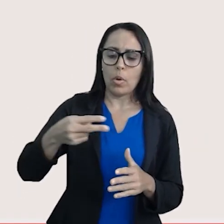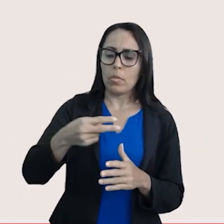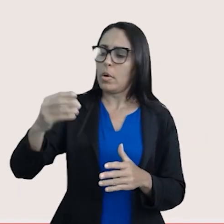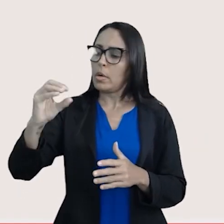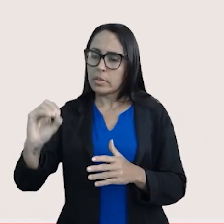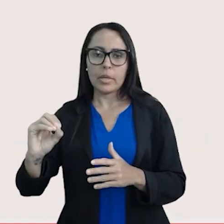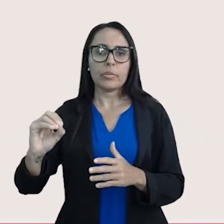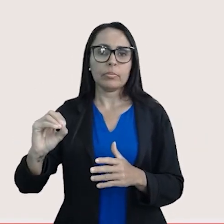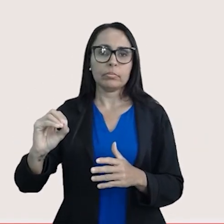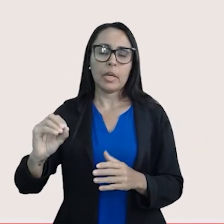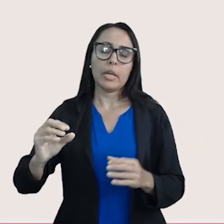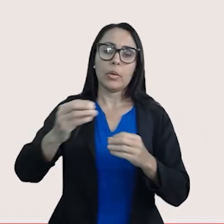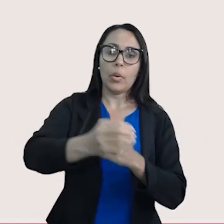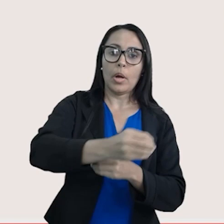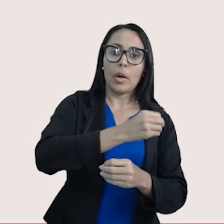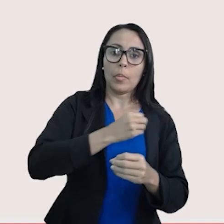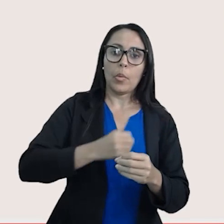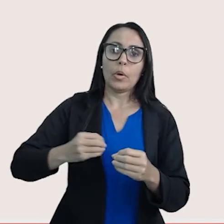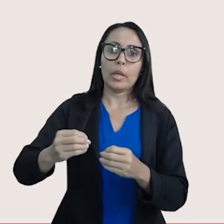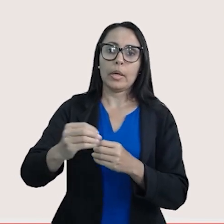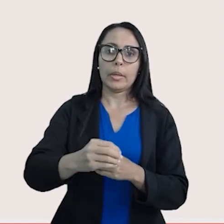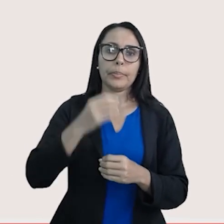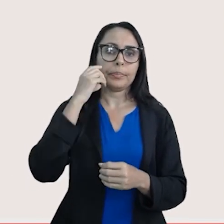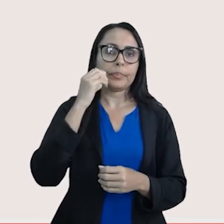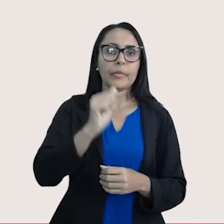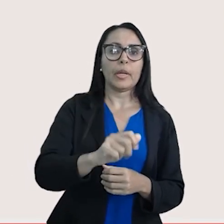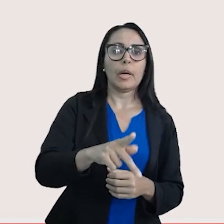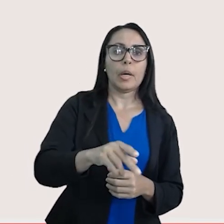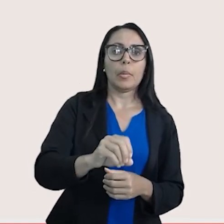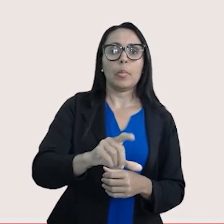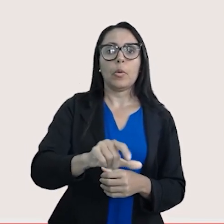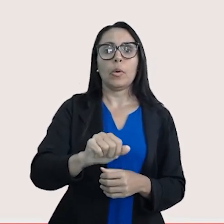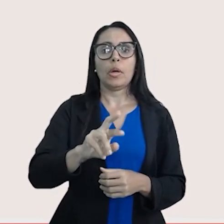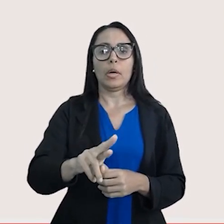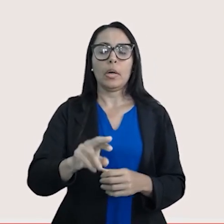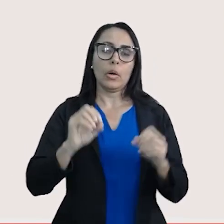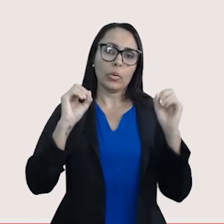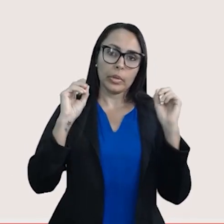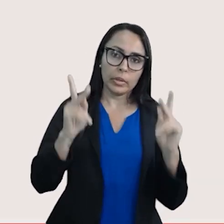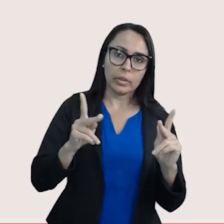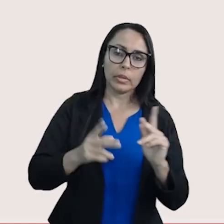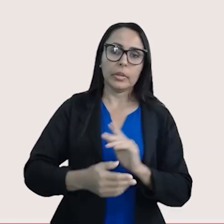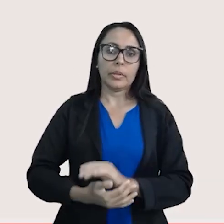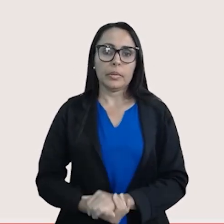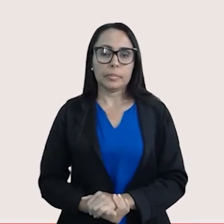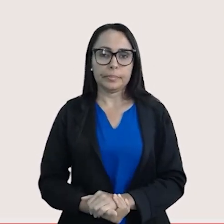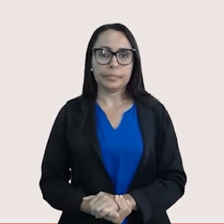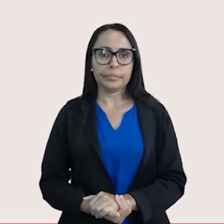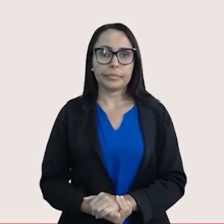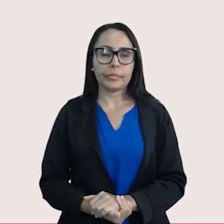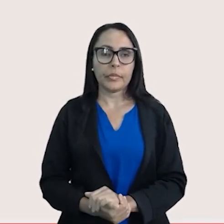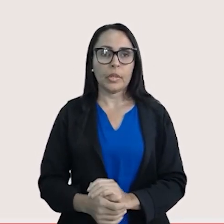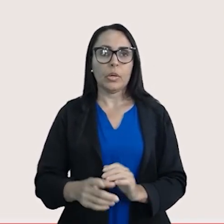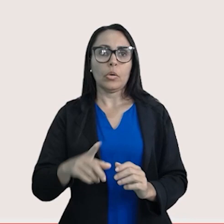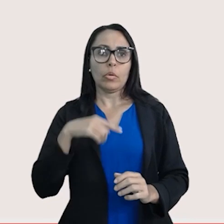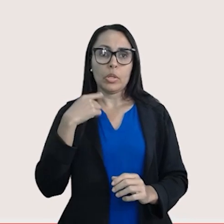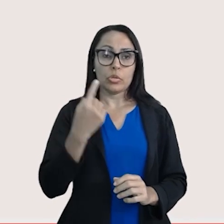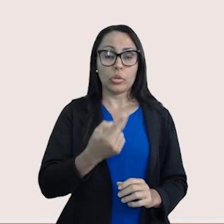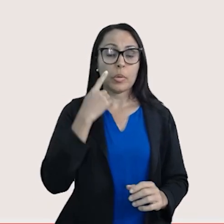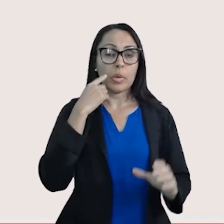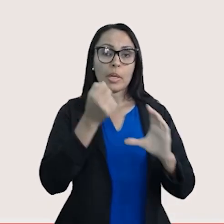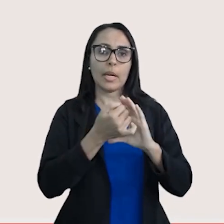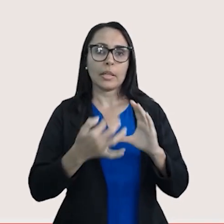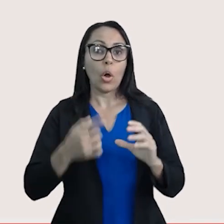zero, a molécula é apolar. Ok? E com isso nós temos uma outra